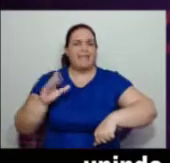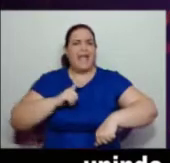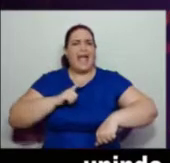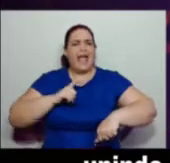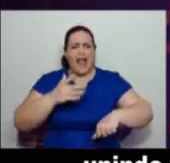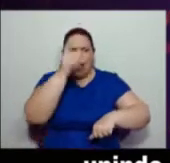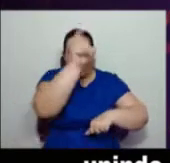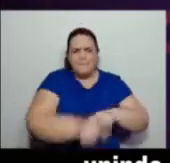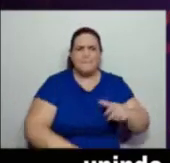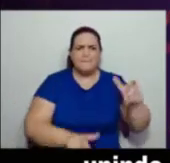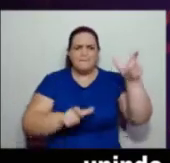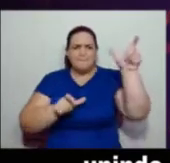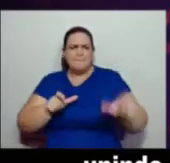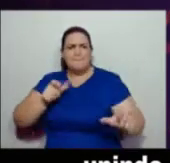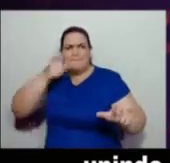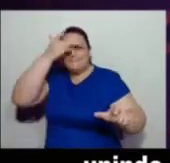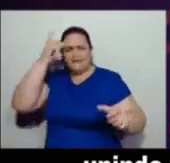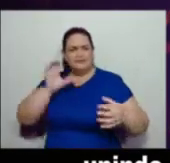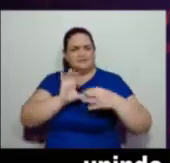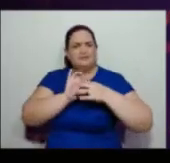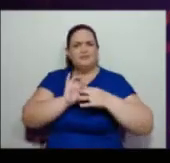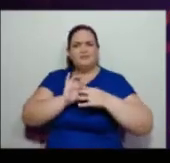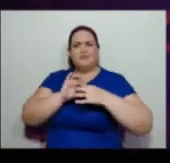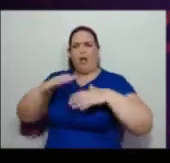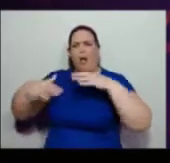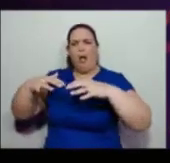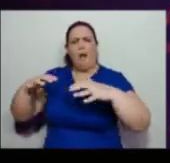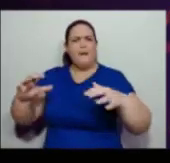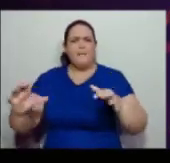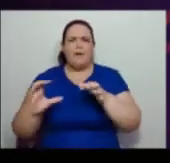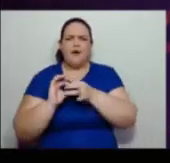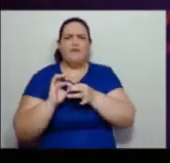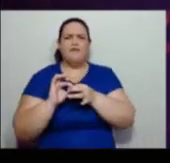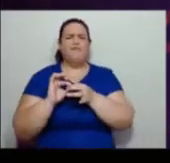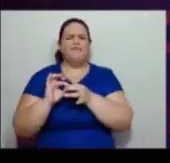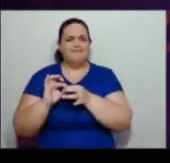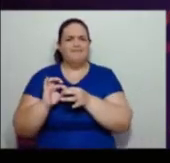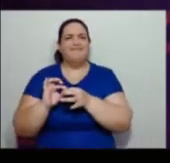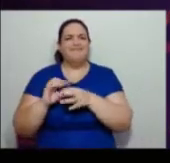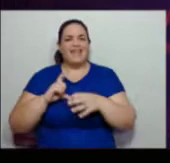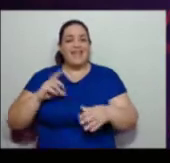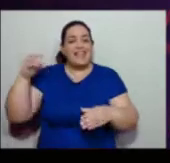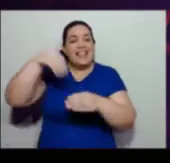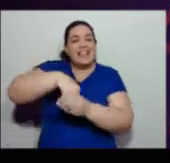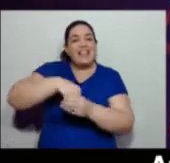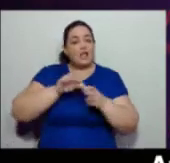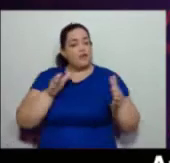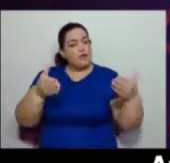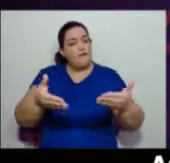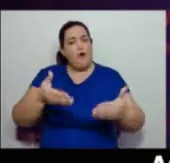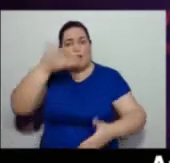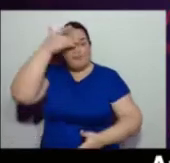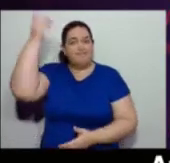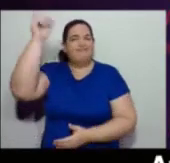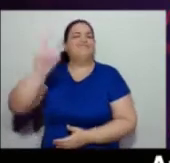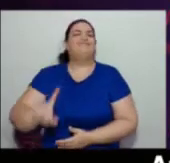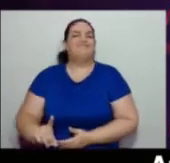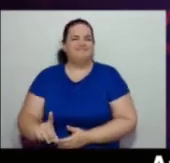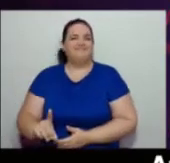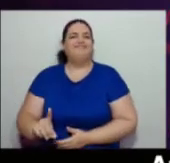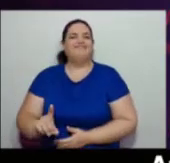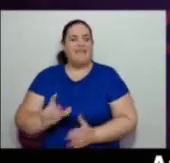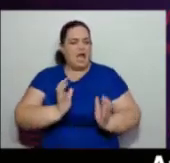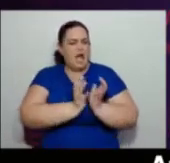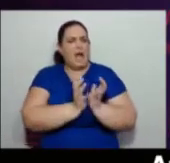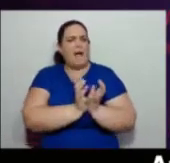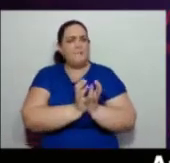movimentos, poderes em um só objetivo, a inclusão da pessoa com deficiência. APAE, construindo